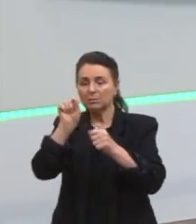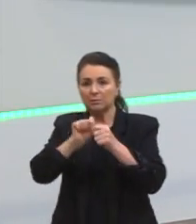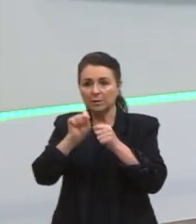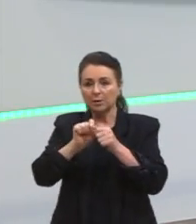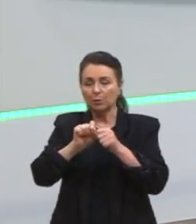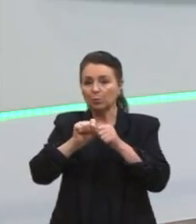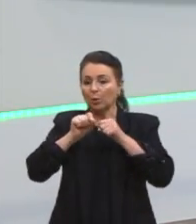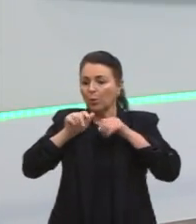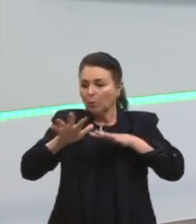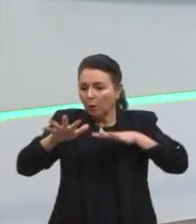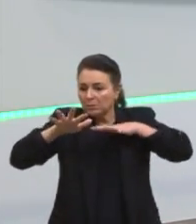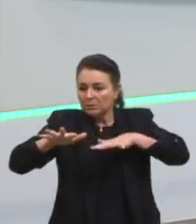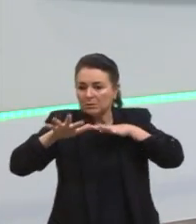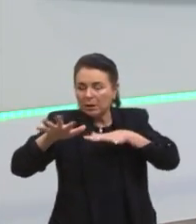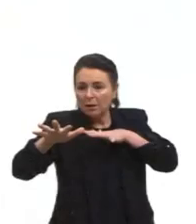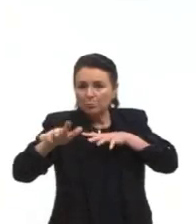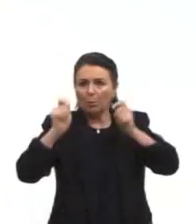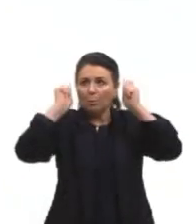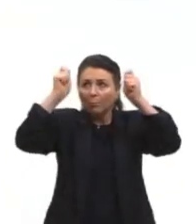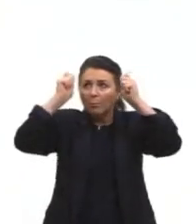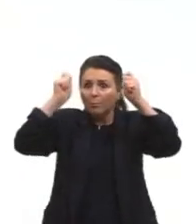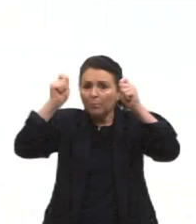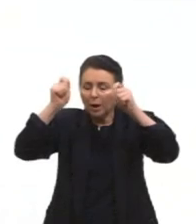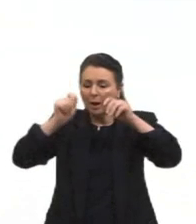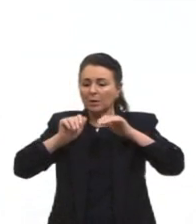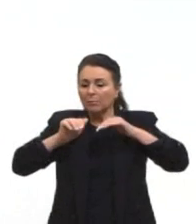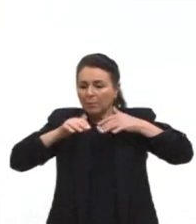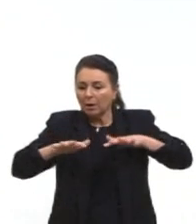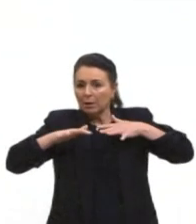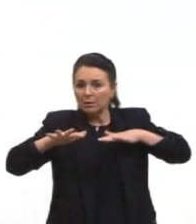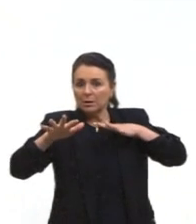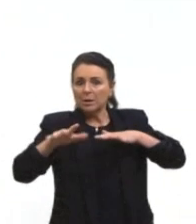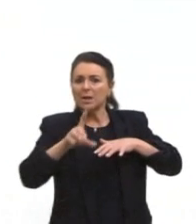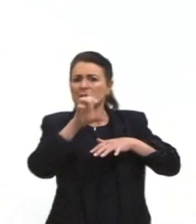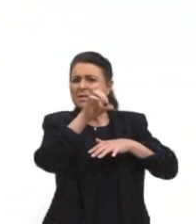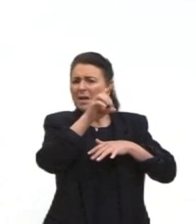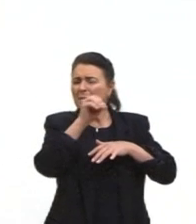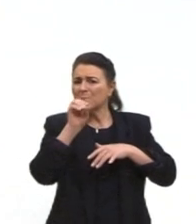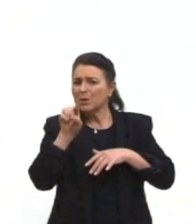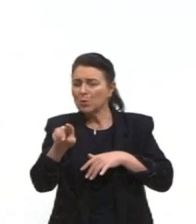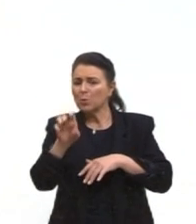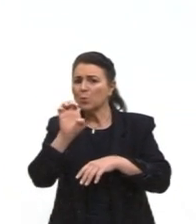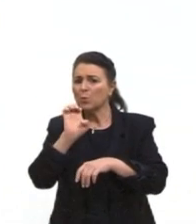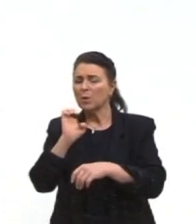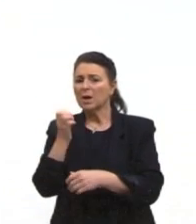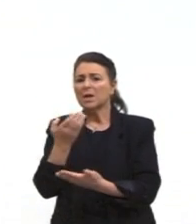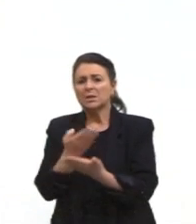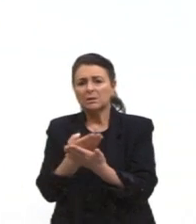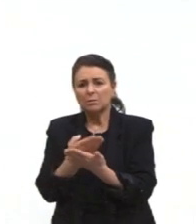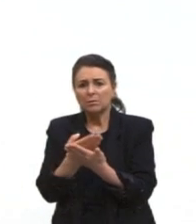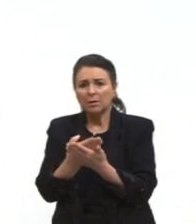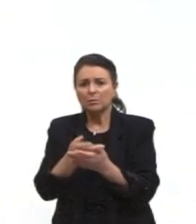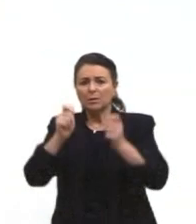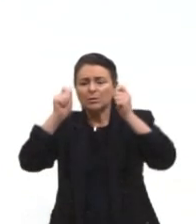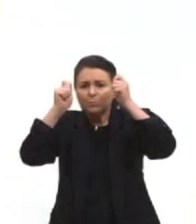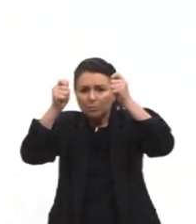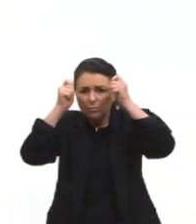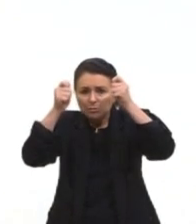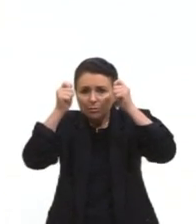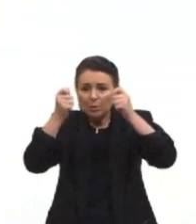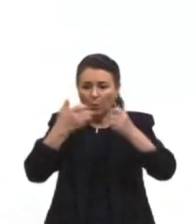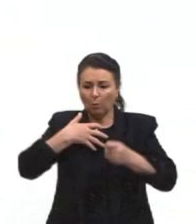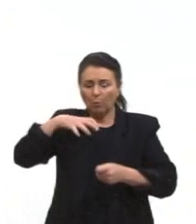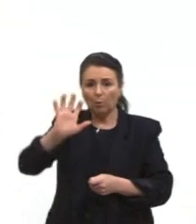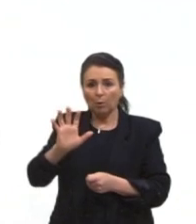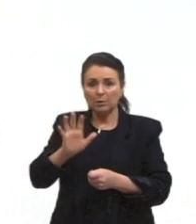época, protestos, passeatas, aqui uma passeata com 100 mil estudantes protestando depois que mataram um estudante com